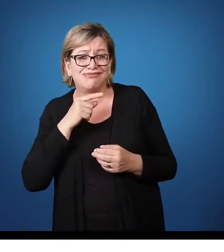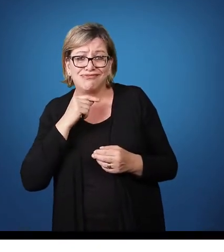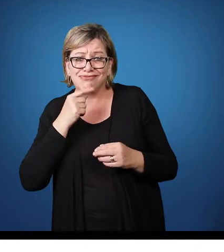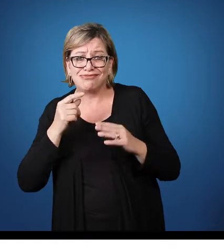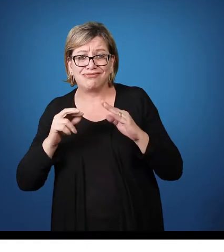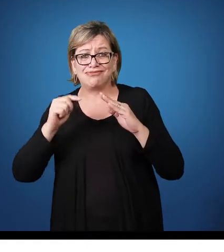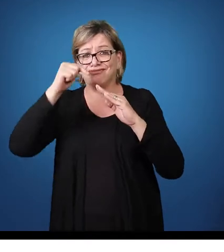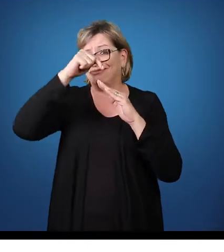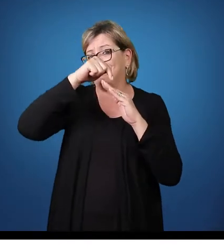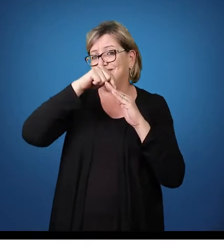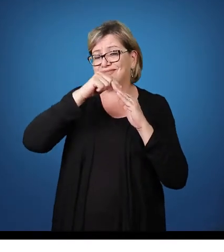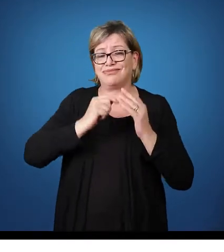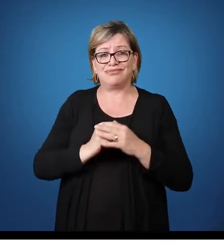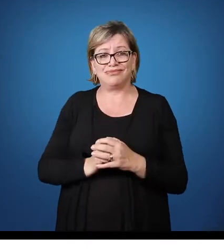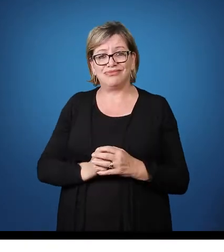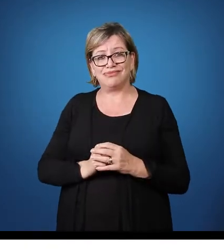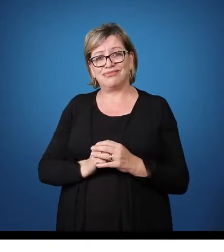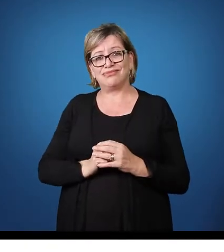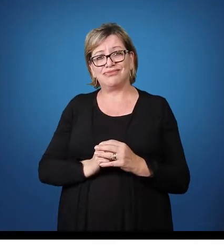telhado